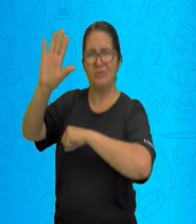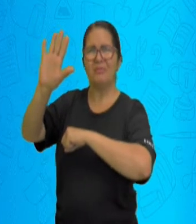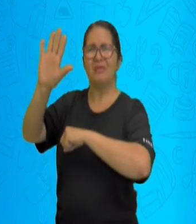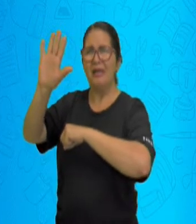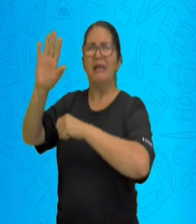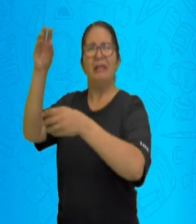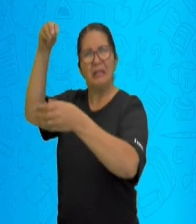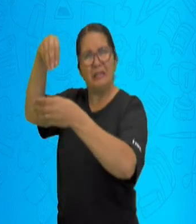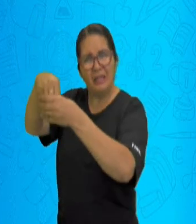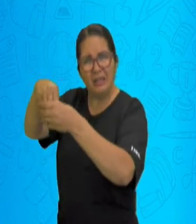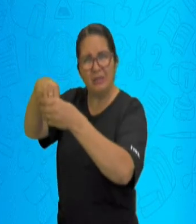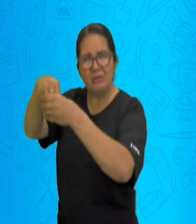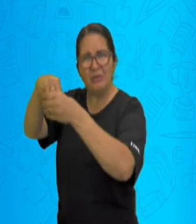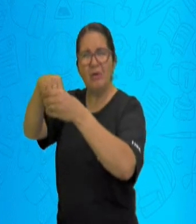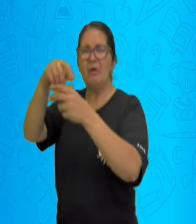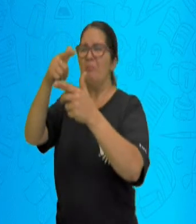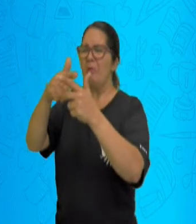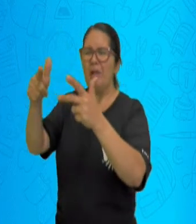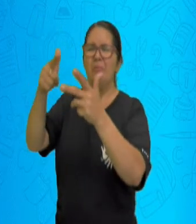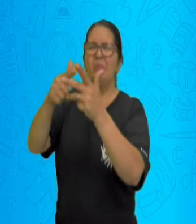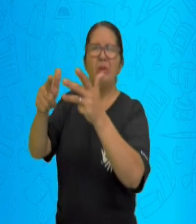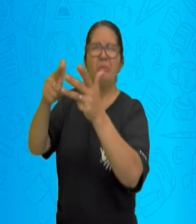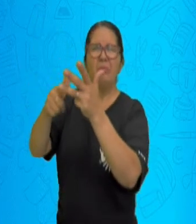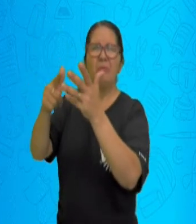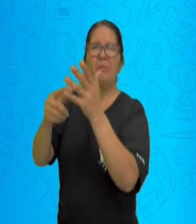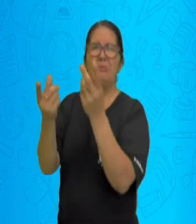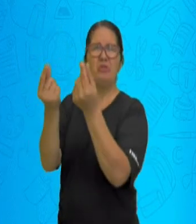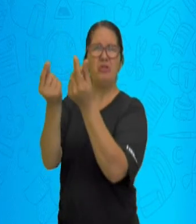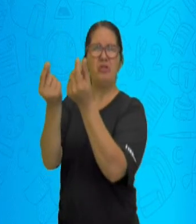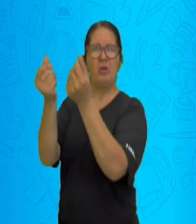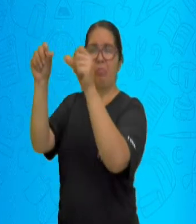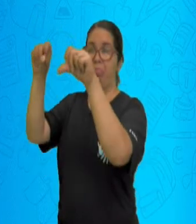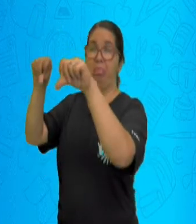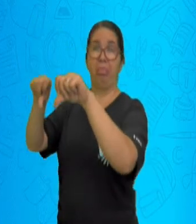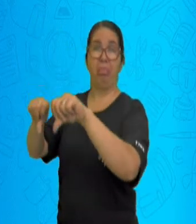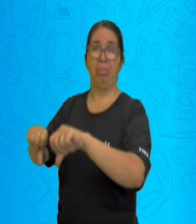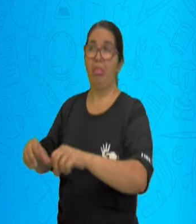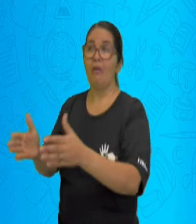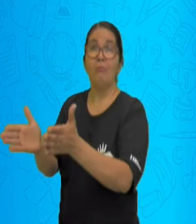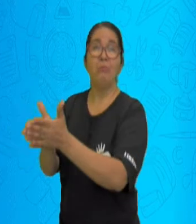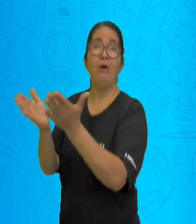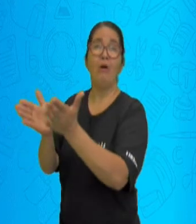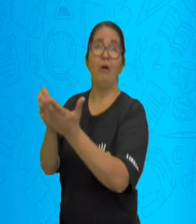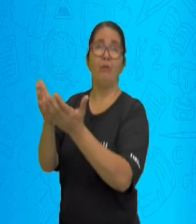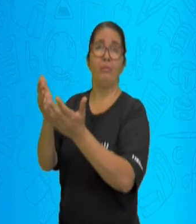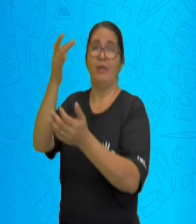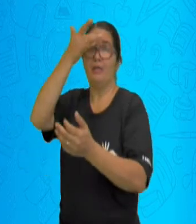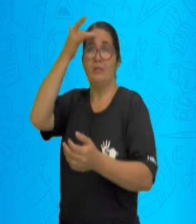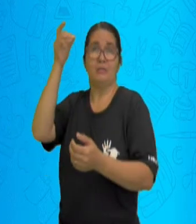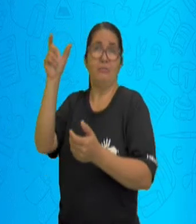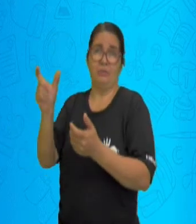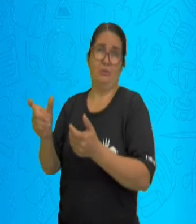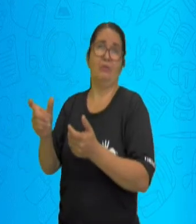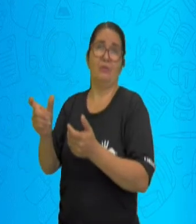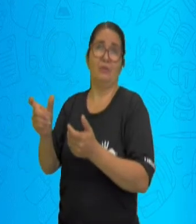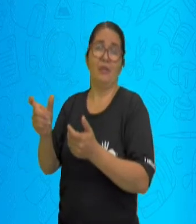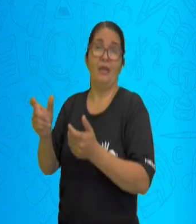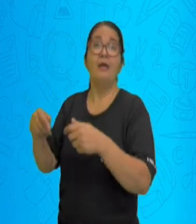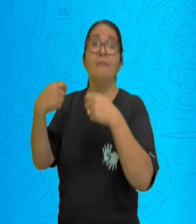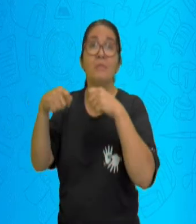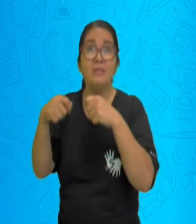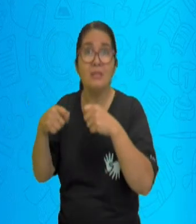fixou-se em Santa Catarina, Rio Grande do Sul, Paraná, São Paulo e Rio de Janeiro. Eles